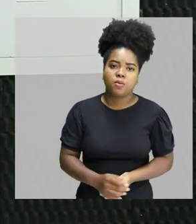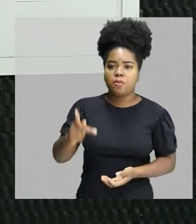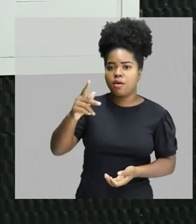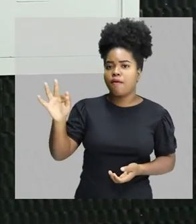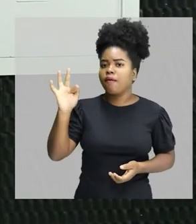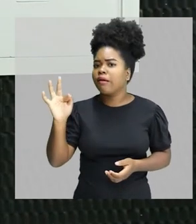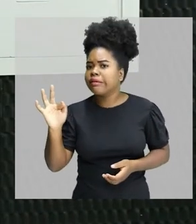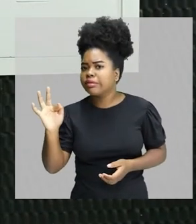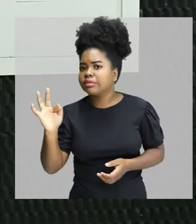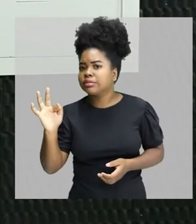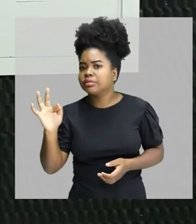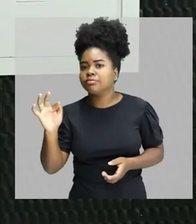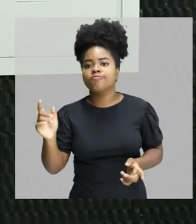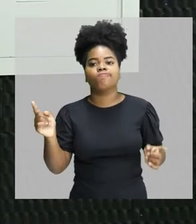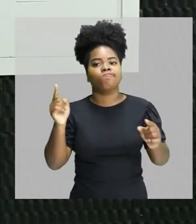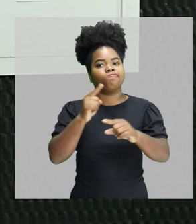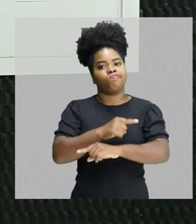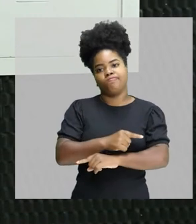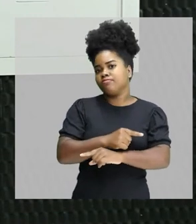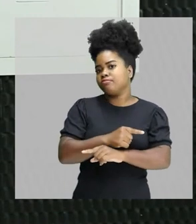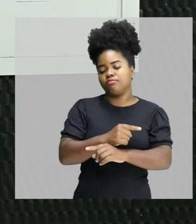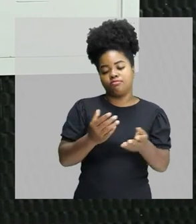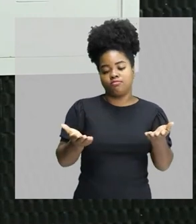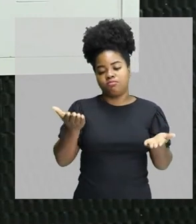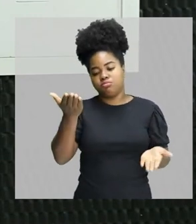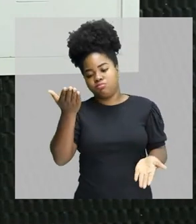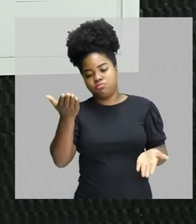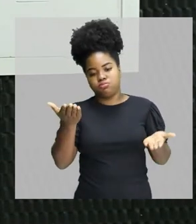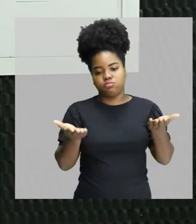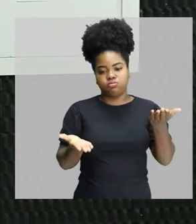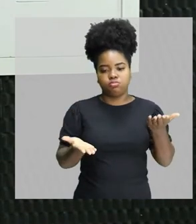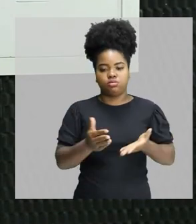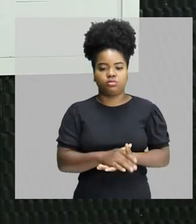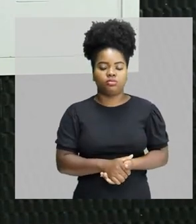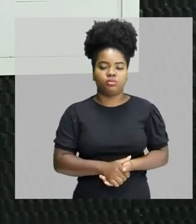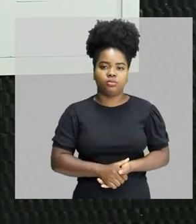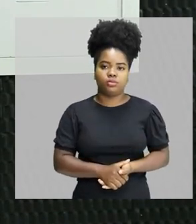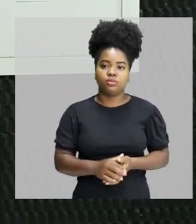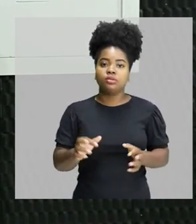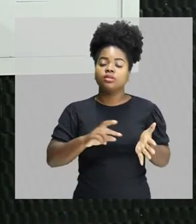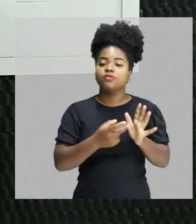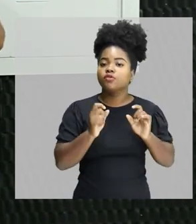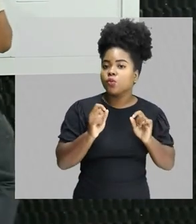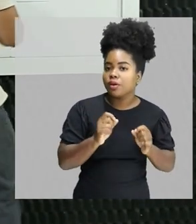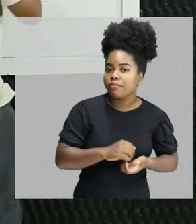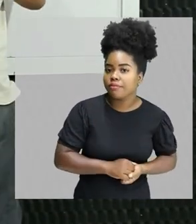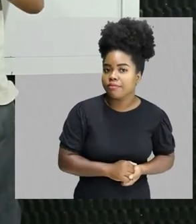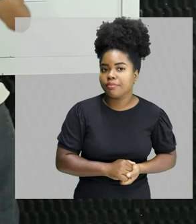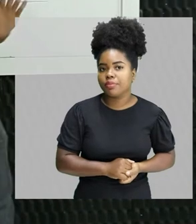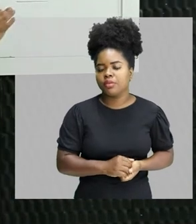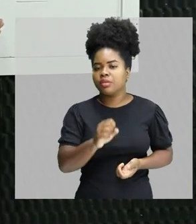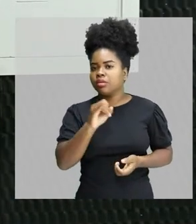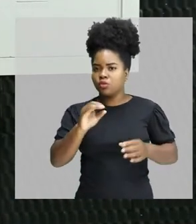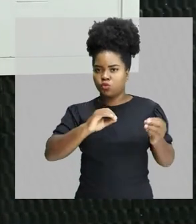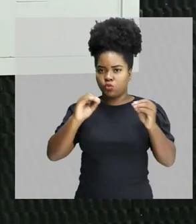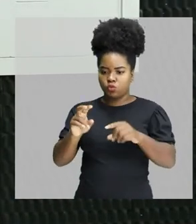grandezas inversamente proporcionais. Isso quer dizer o quê, professor? Se eu manter